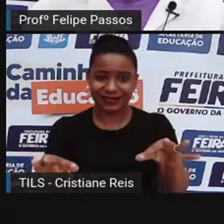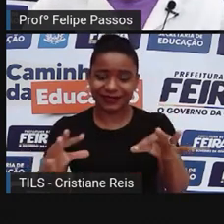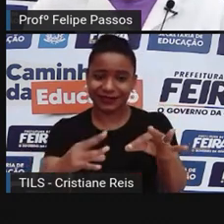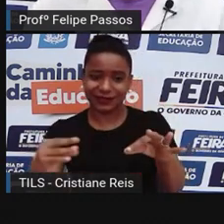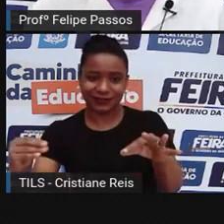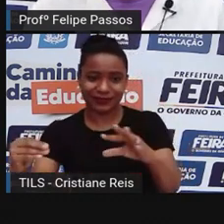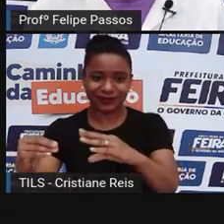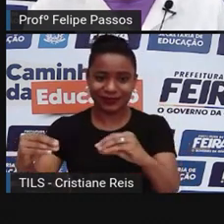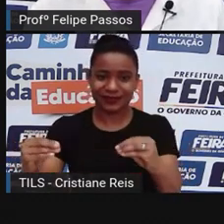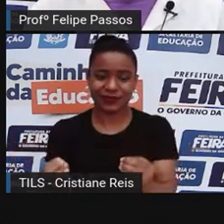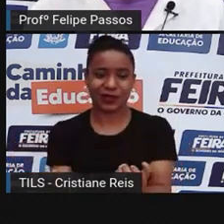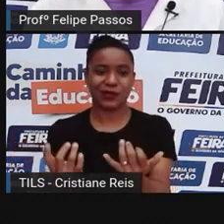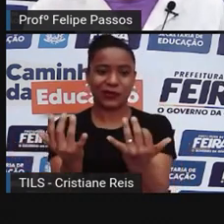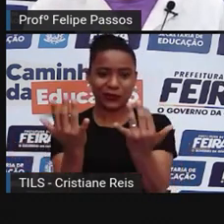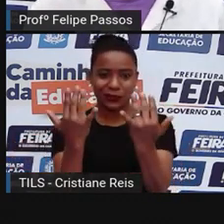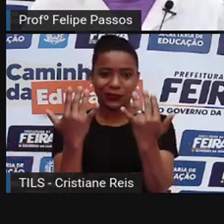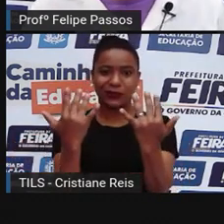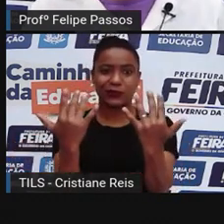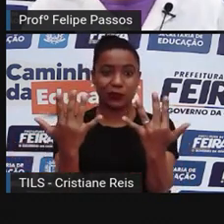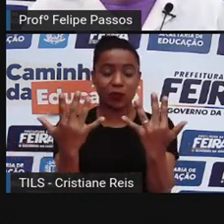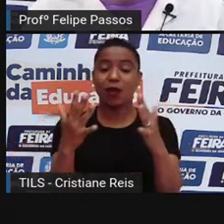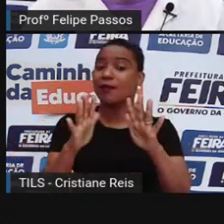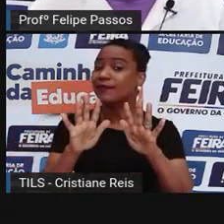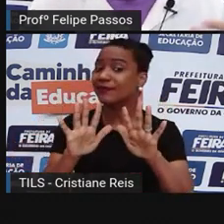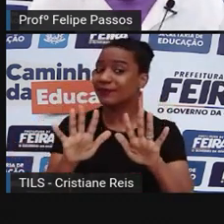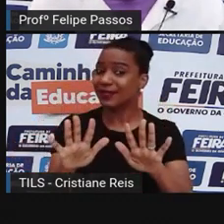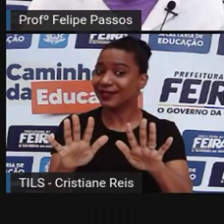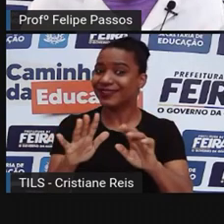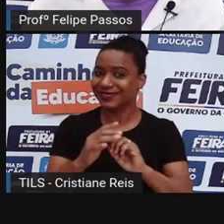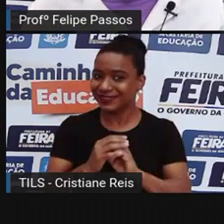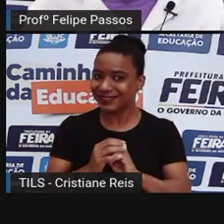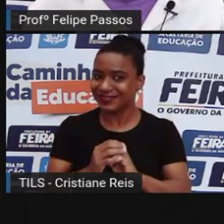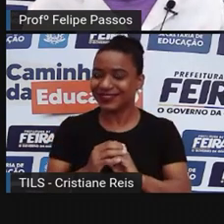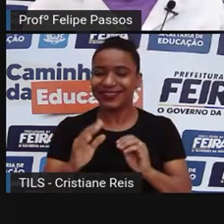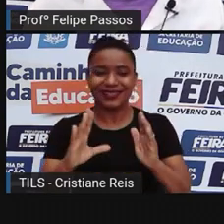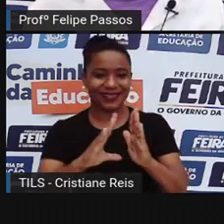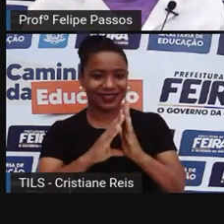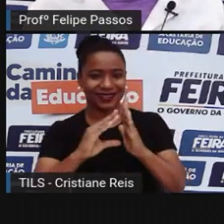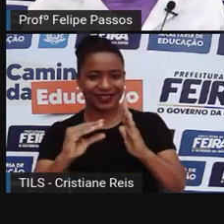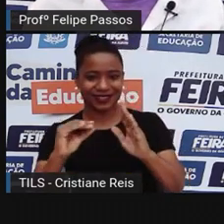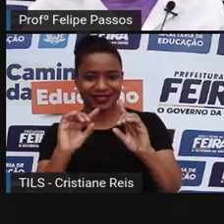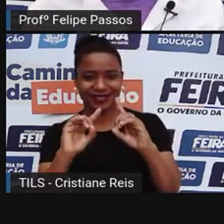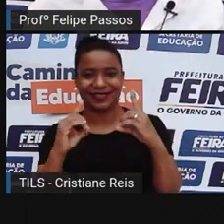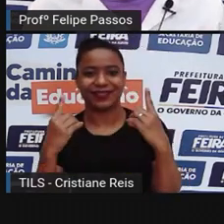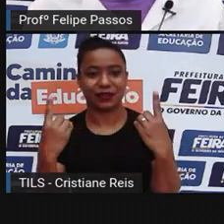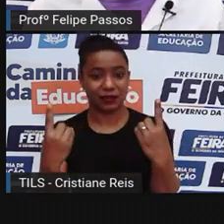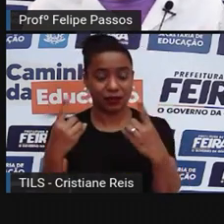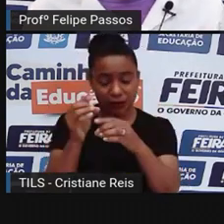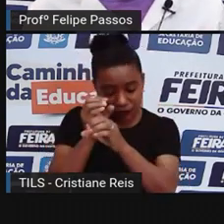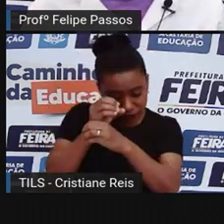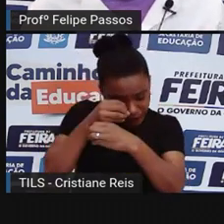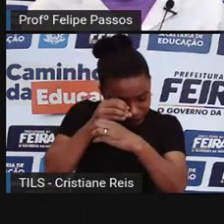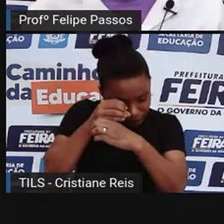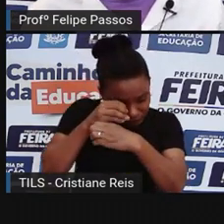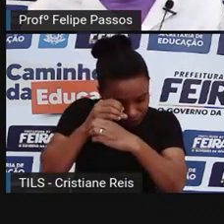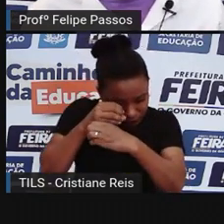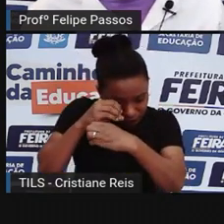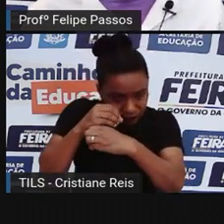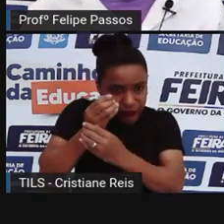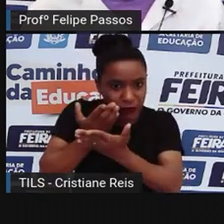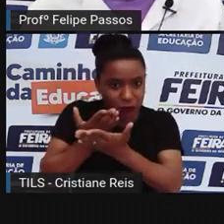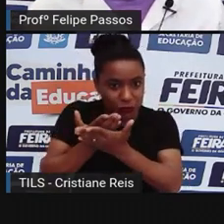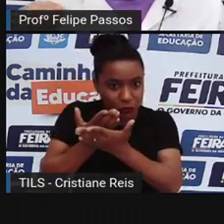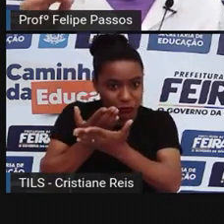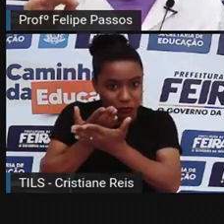clonagem em laboratório de mamíferos, de animais grandes, aí entra uma certa polêmica. Vamos assistir um